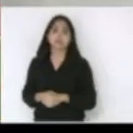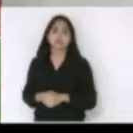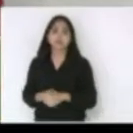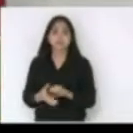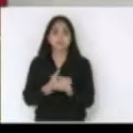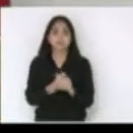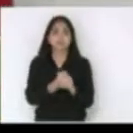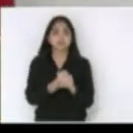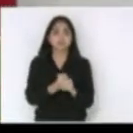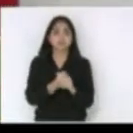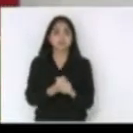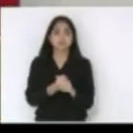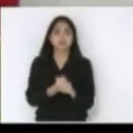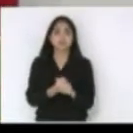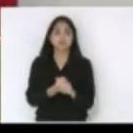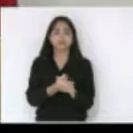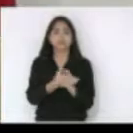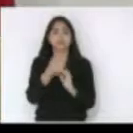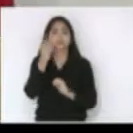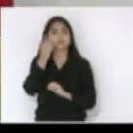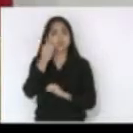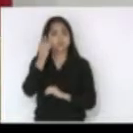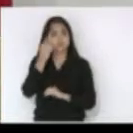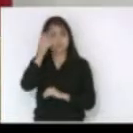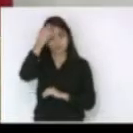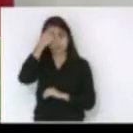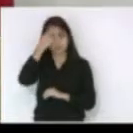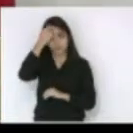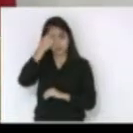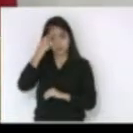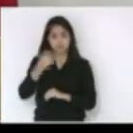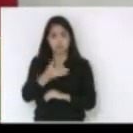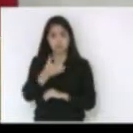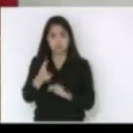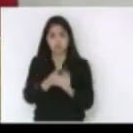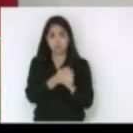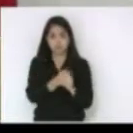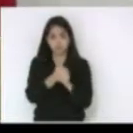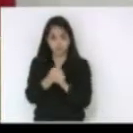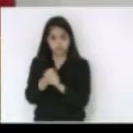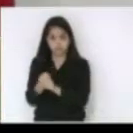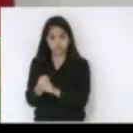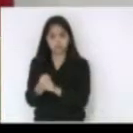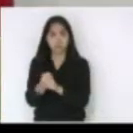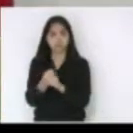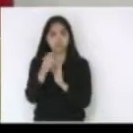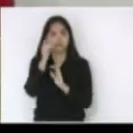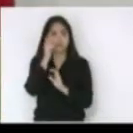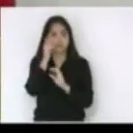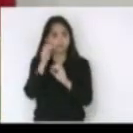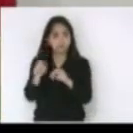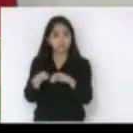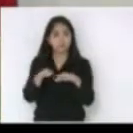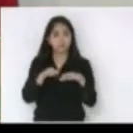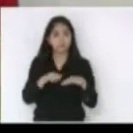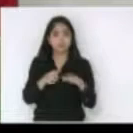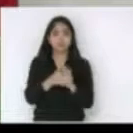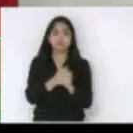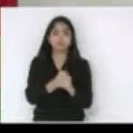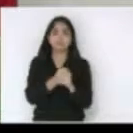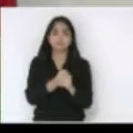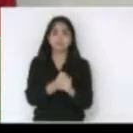excelência deputado Maurício cumprimentar aqueles que nos acompanham via TVA ou rádio digital saudar também